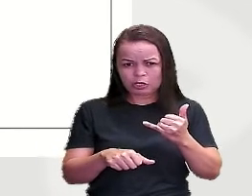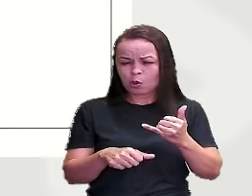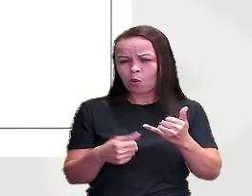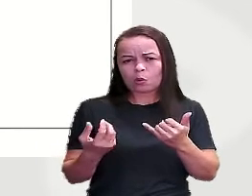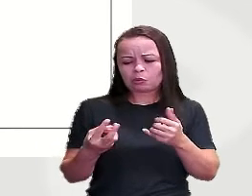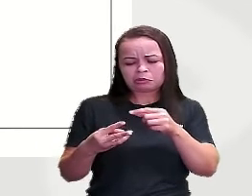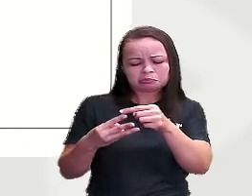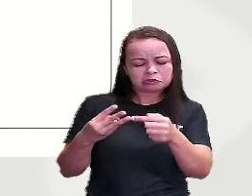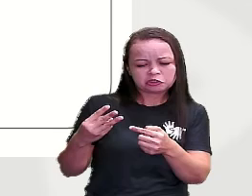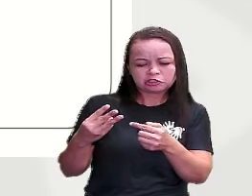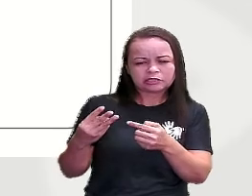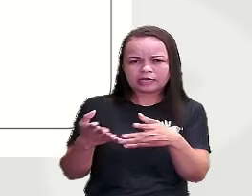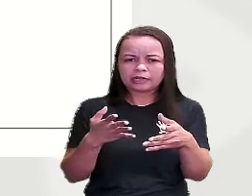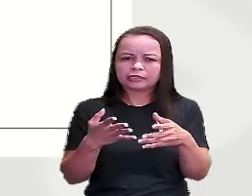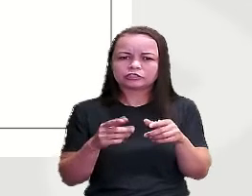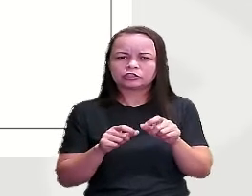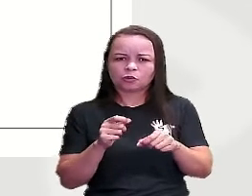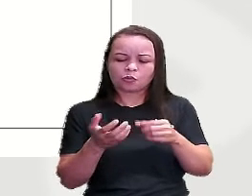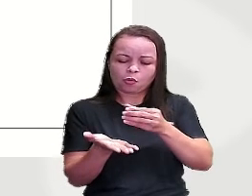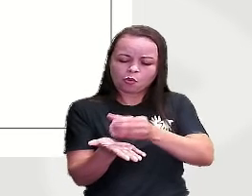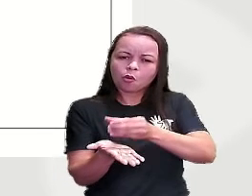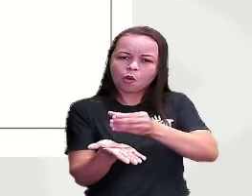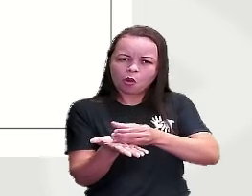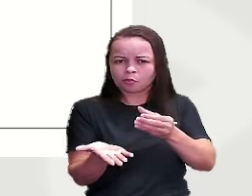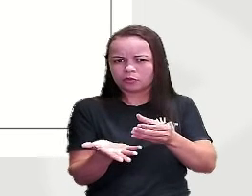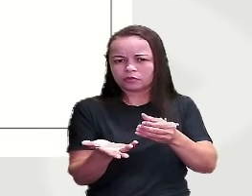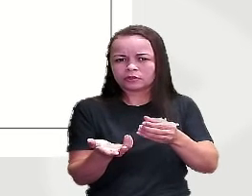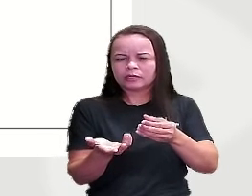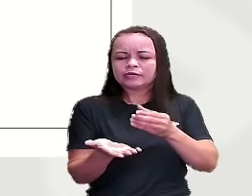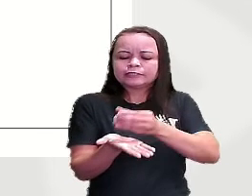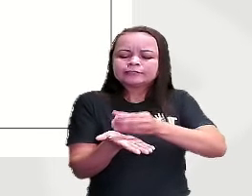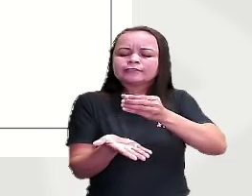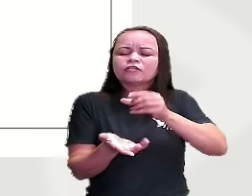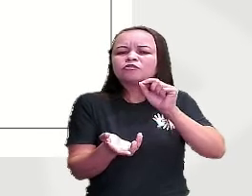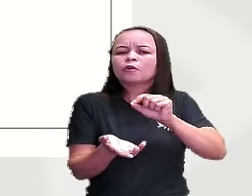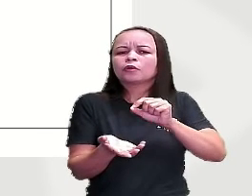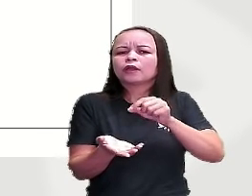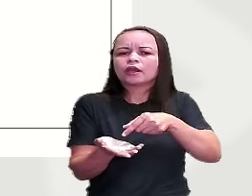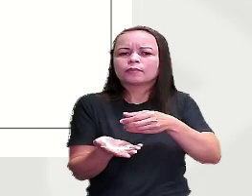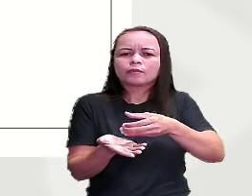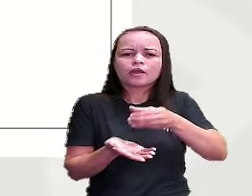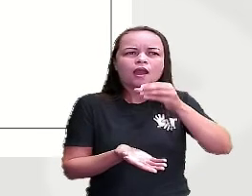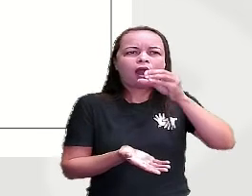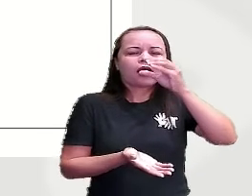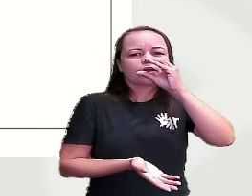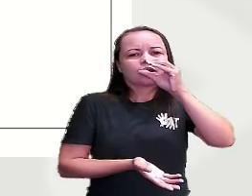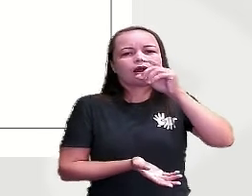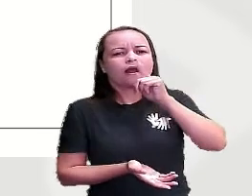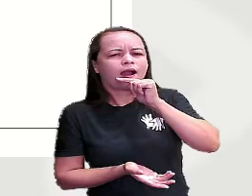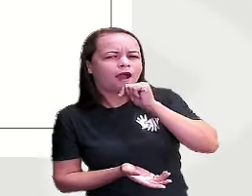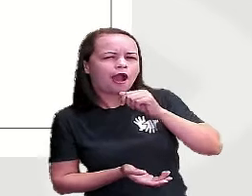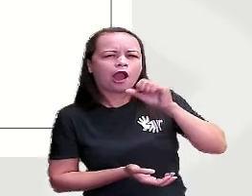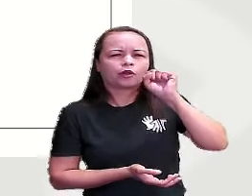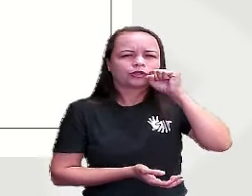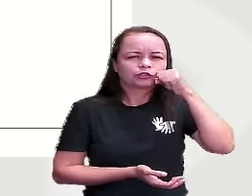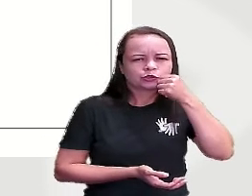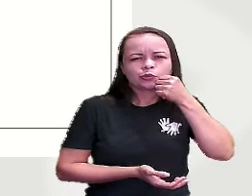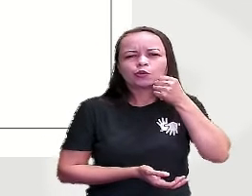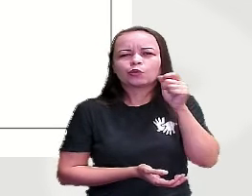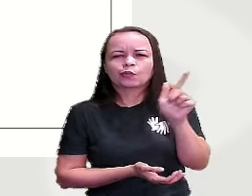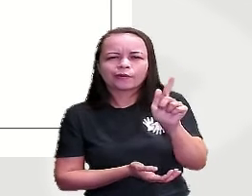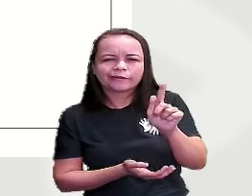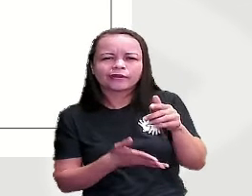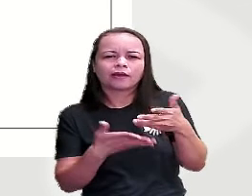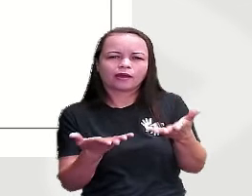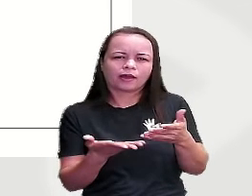eles? Todos os três são copos Servem para o quê? Beber água Beber suco Beber um guaranazinho Um